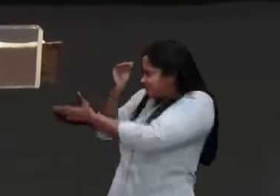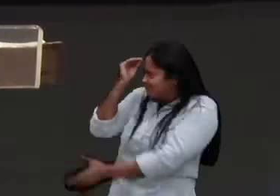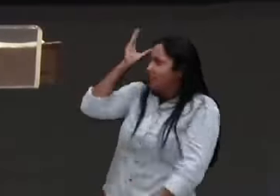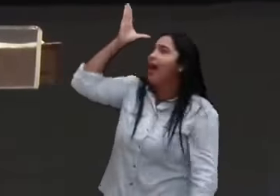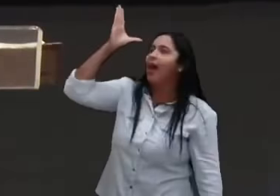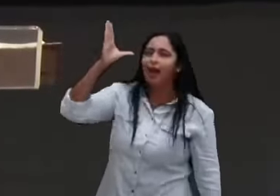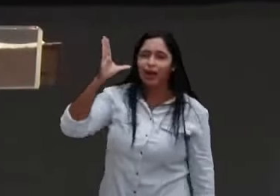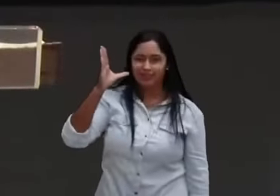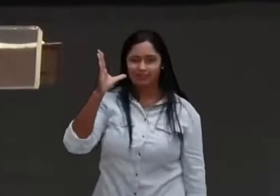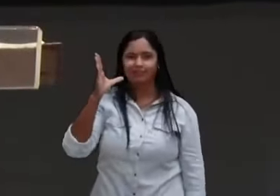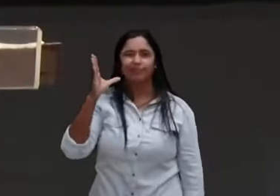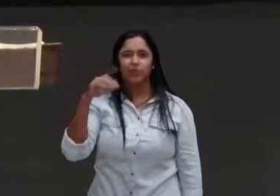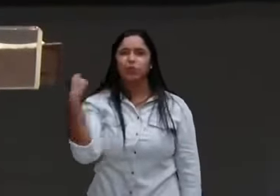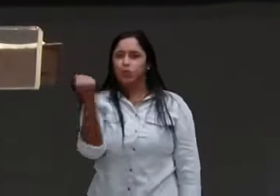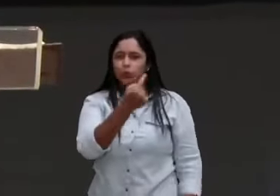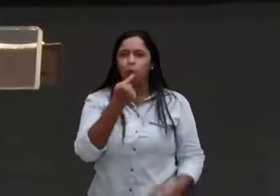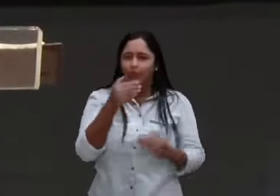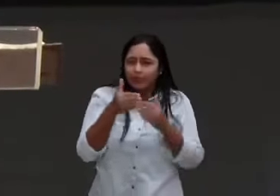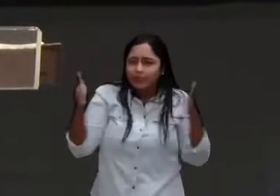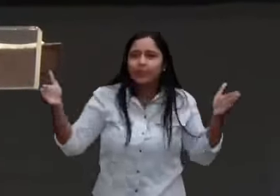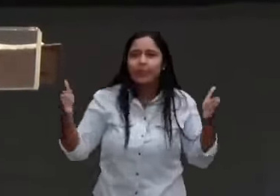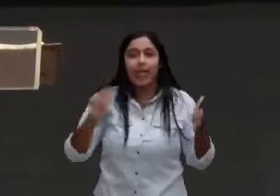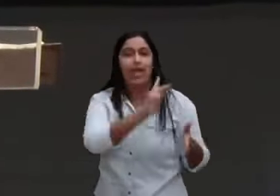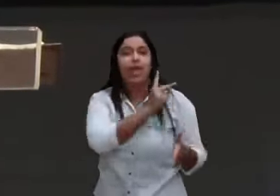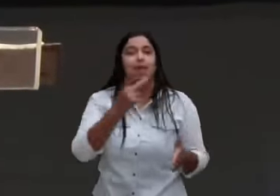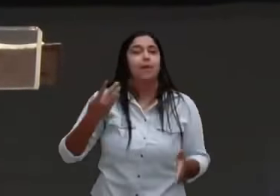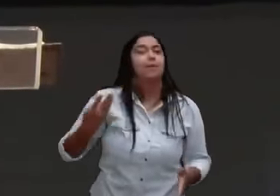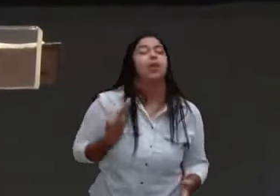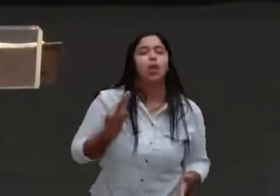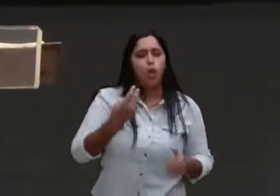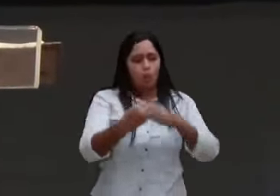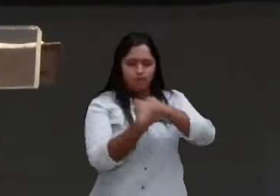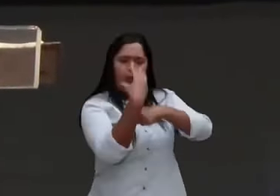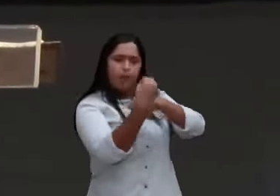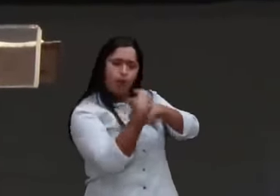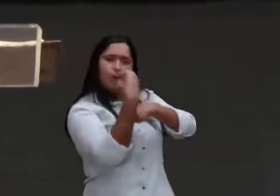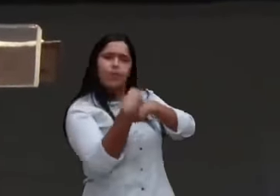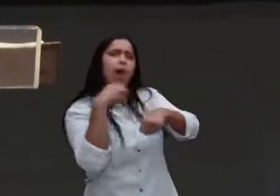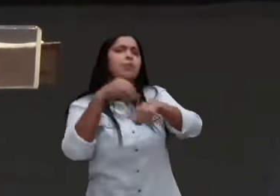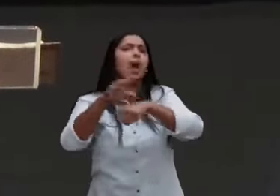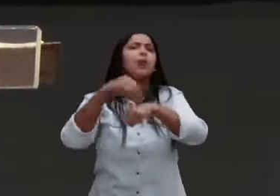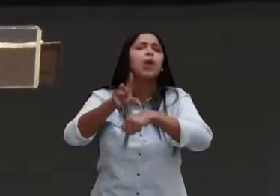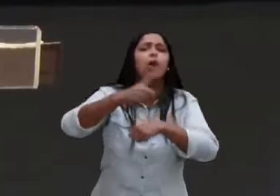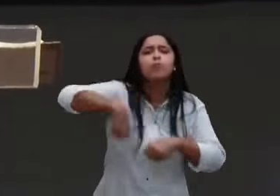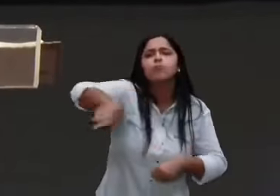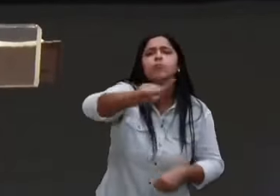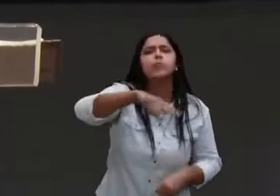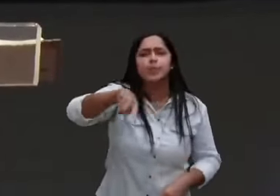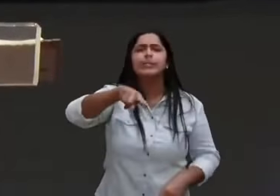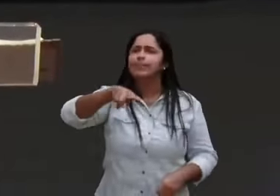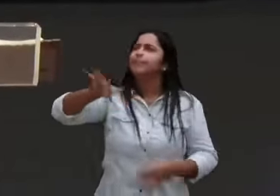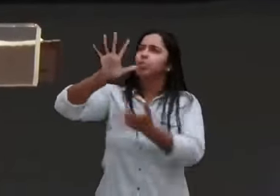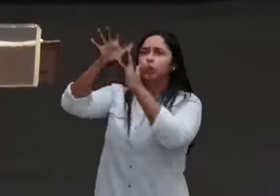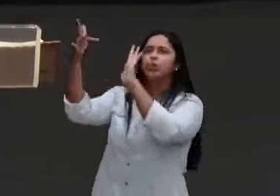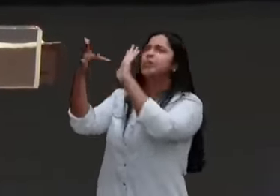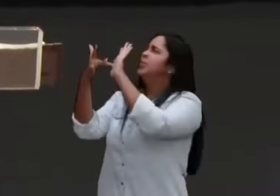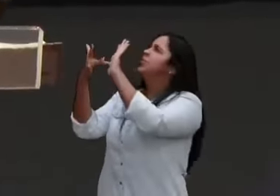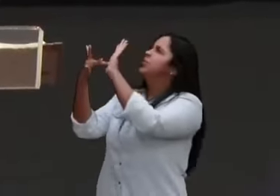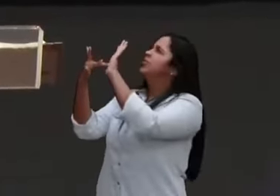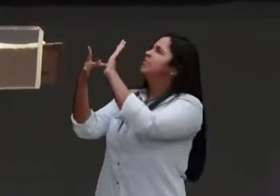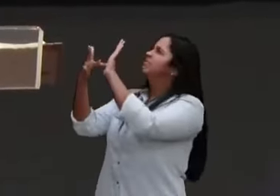portanto deixemos os ensinos elementares, a respeito de Cristo, e avancemos para a maturidade,